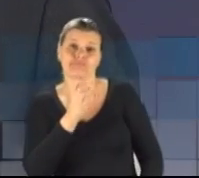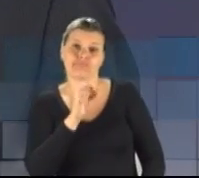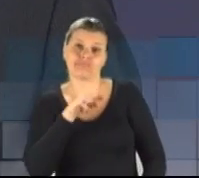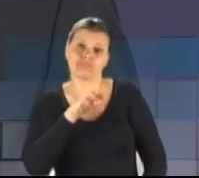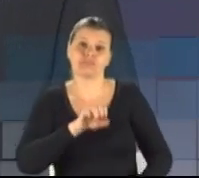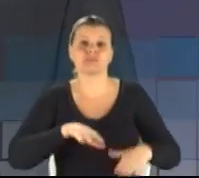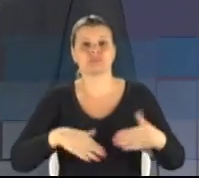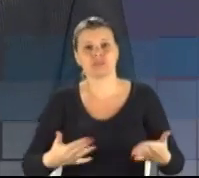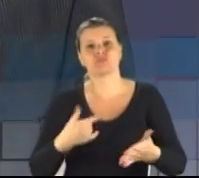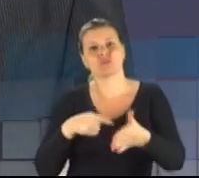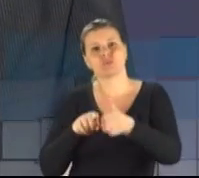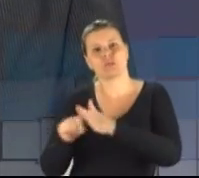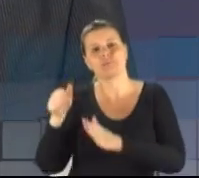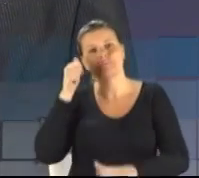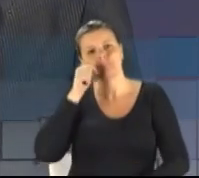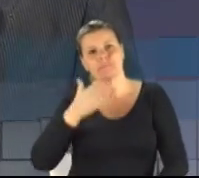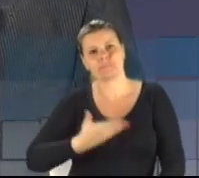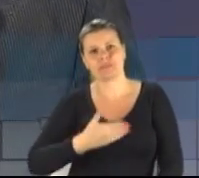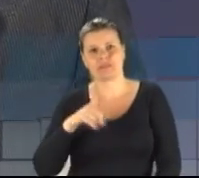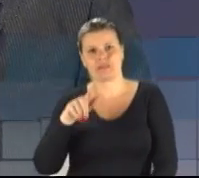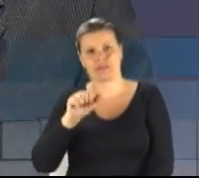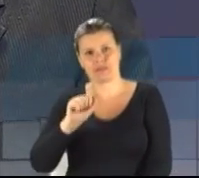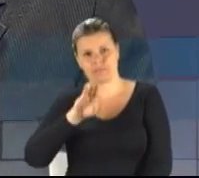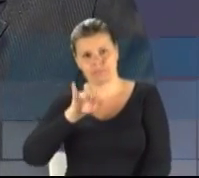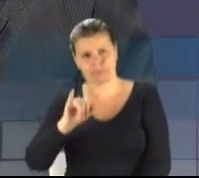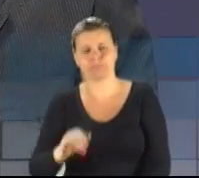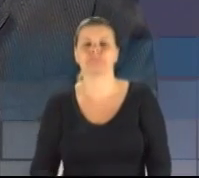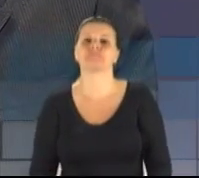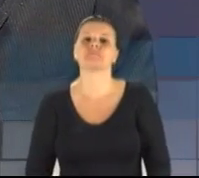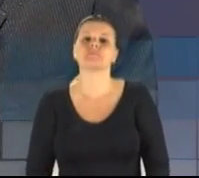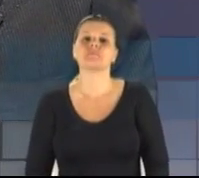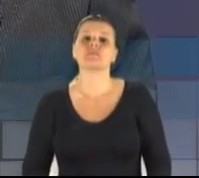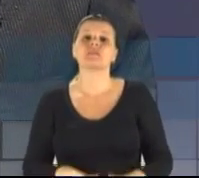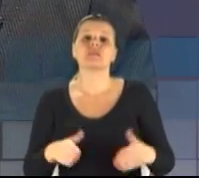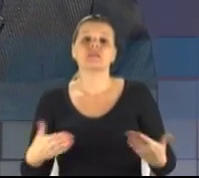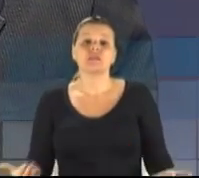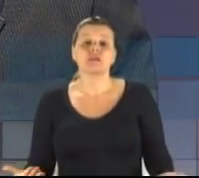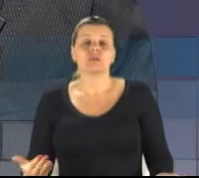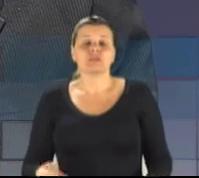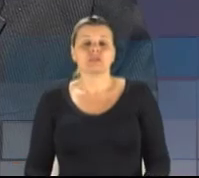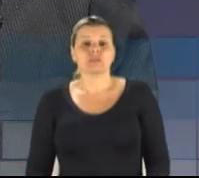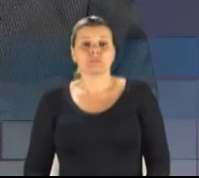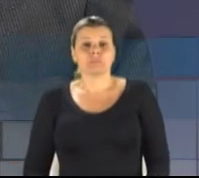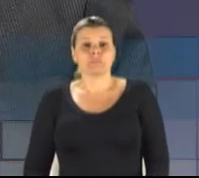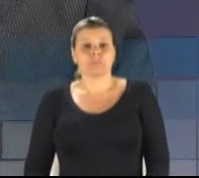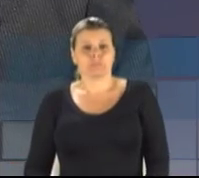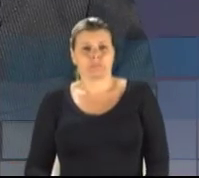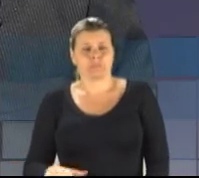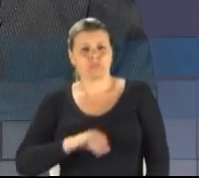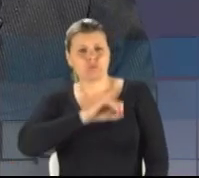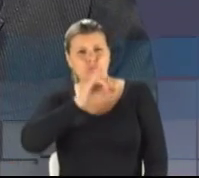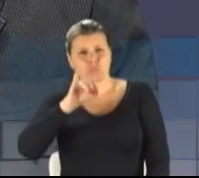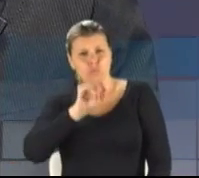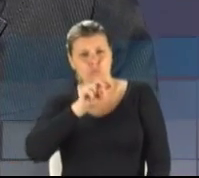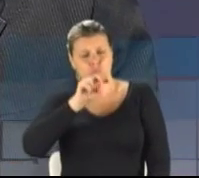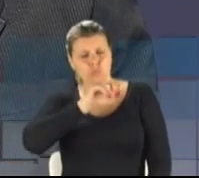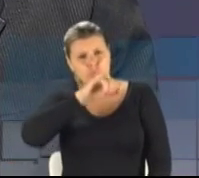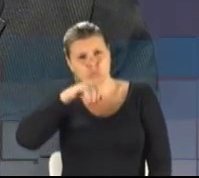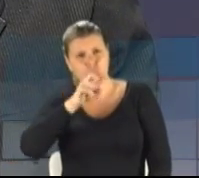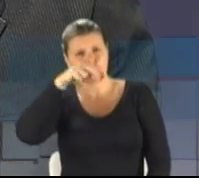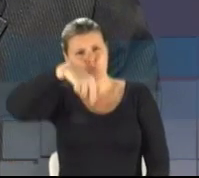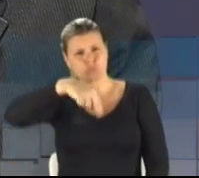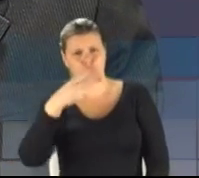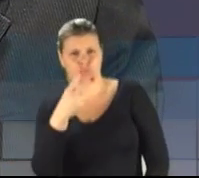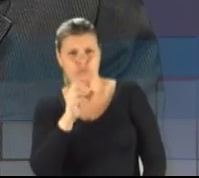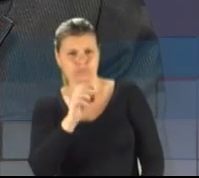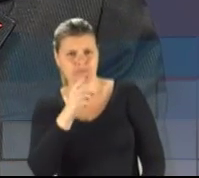amiga Gabi. Gabi. Gabi, 2013, junho de 2013, se caracterizou